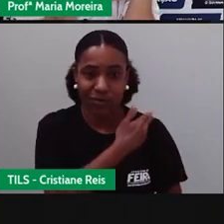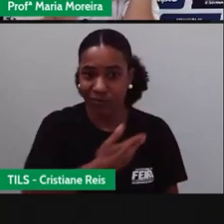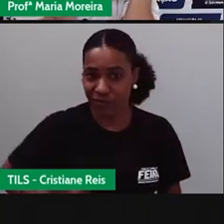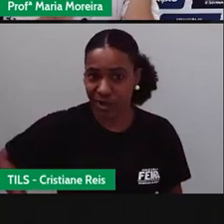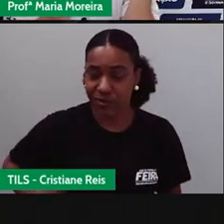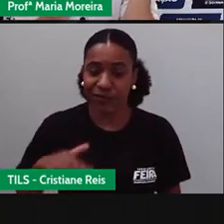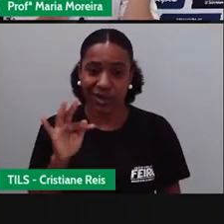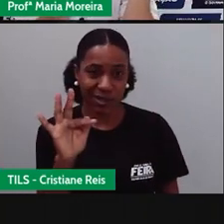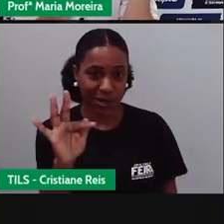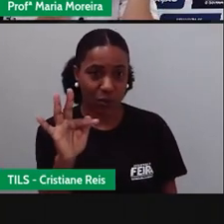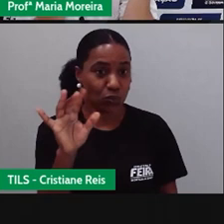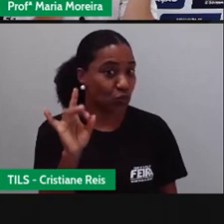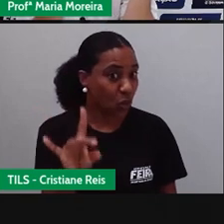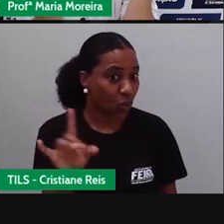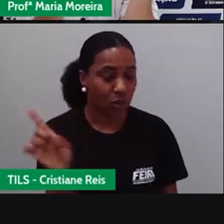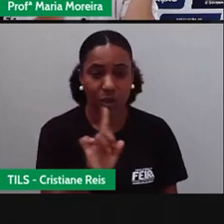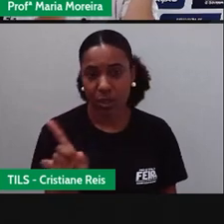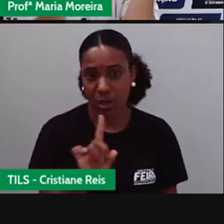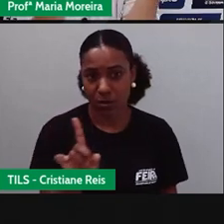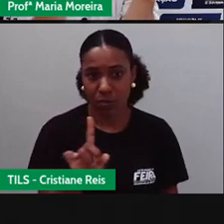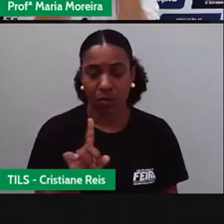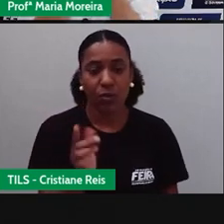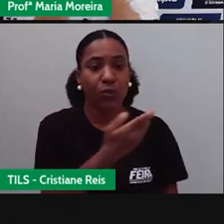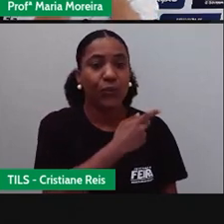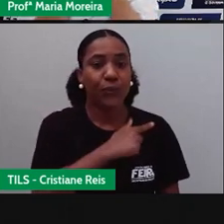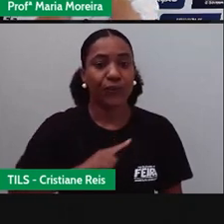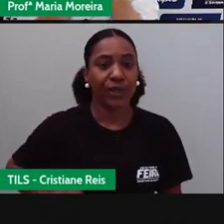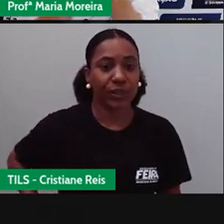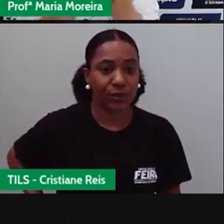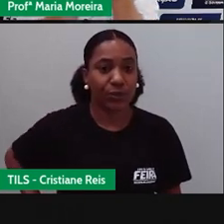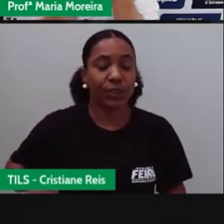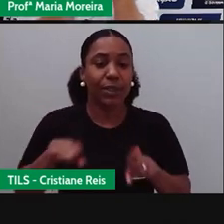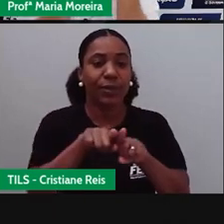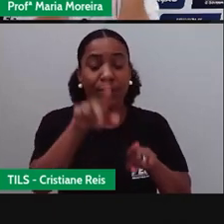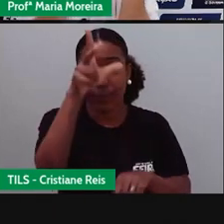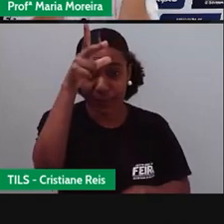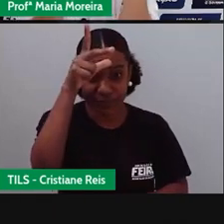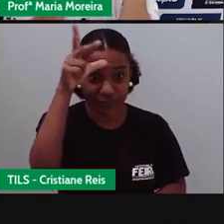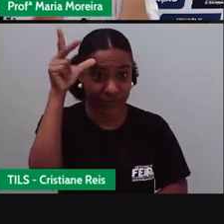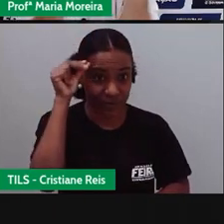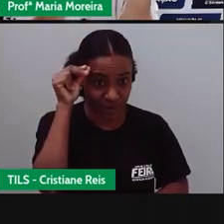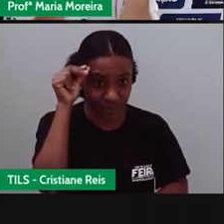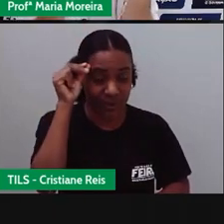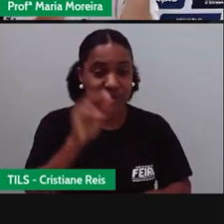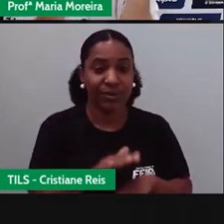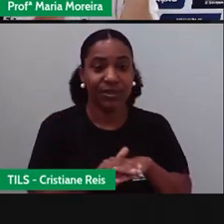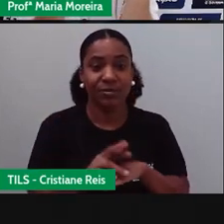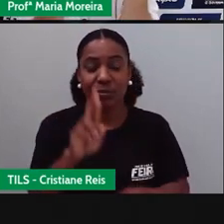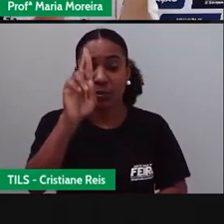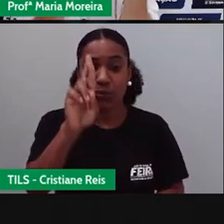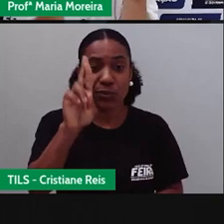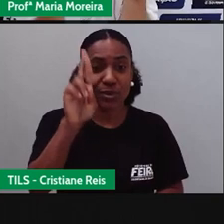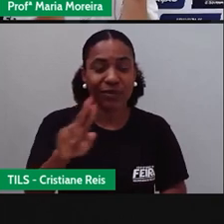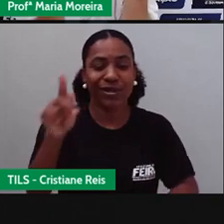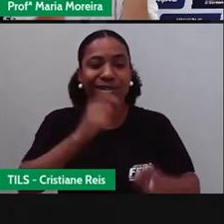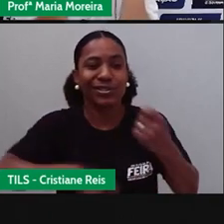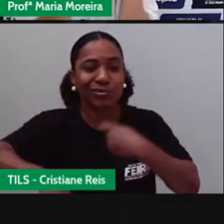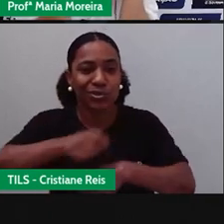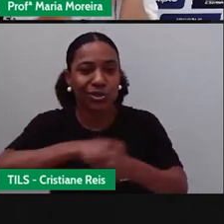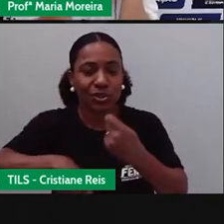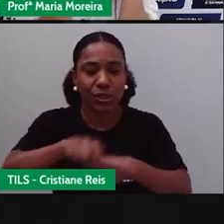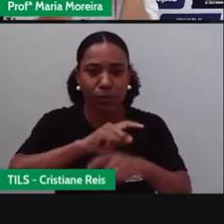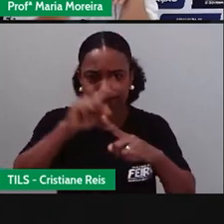estado, não é isso? O governador e os municípios, no caso, o prefeito, eles são responsáveis por administrar